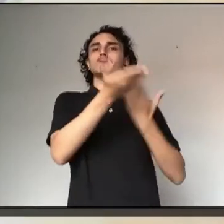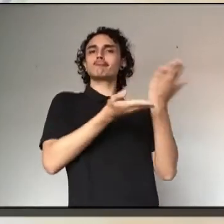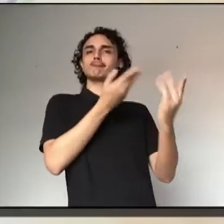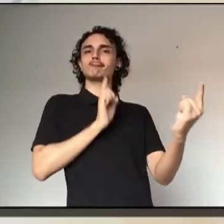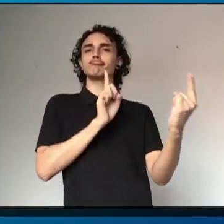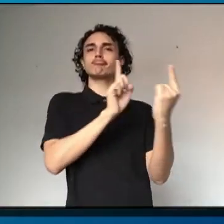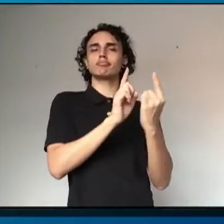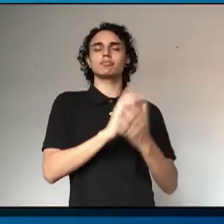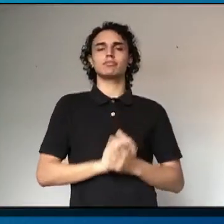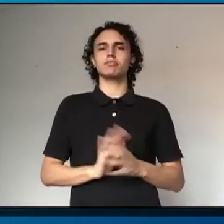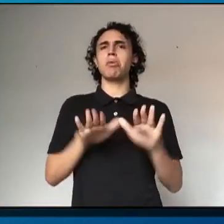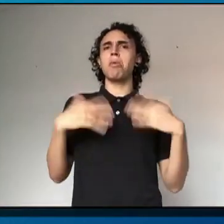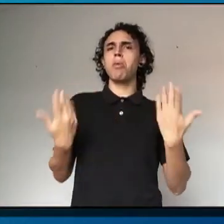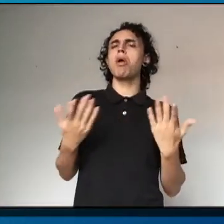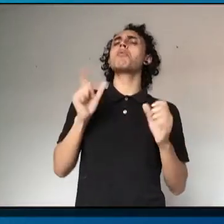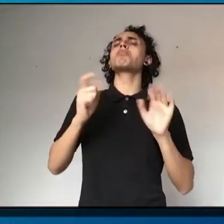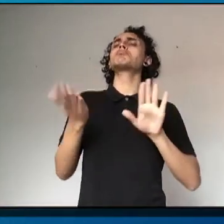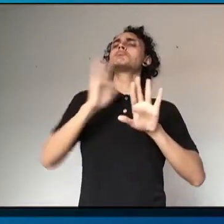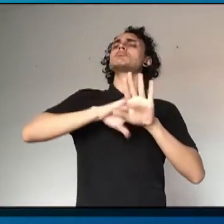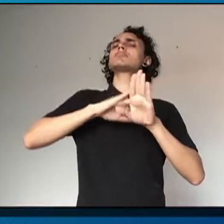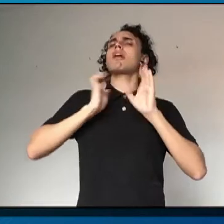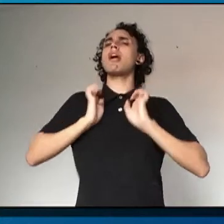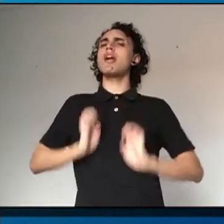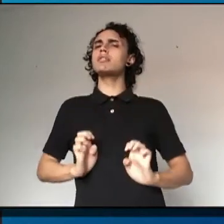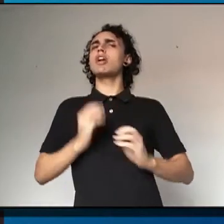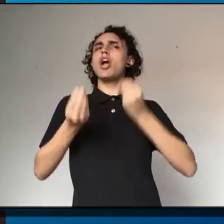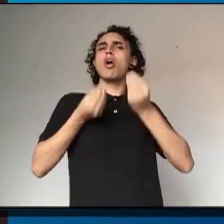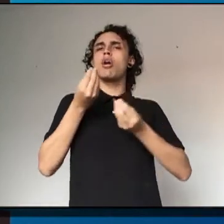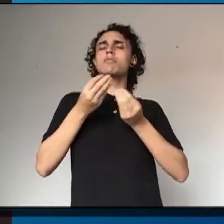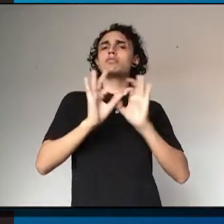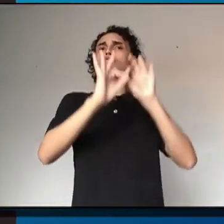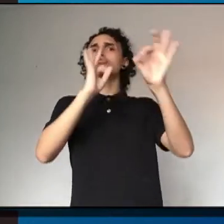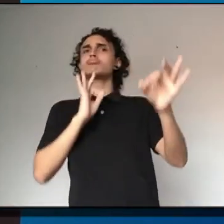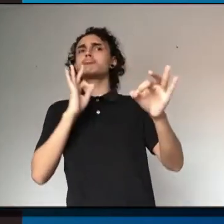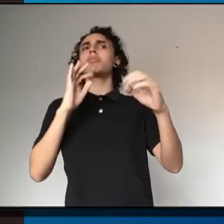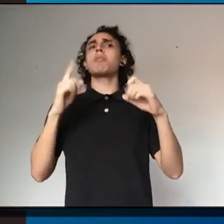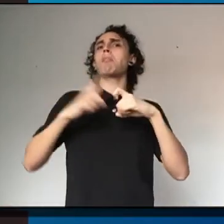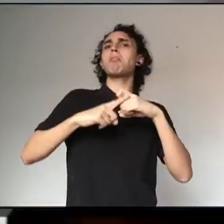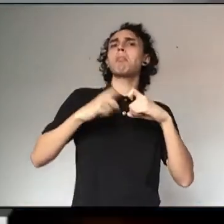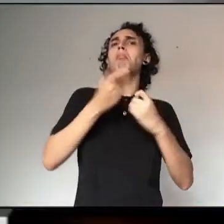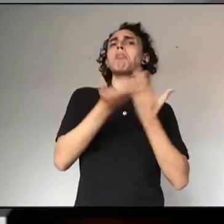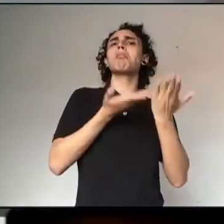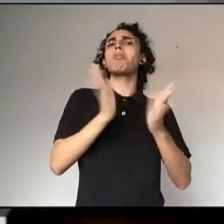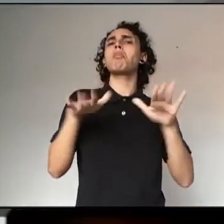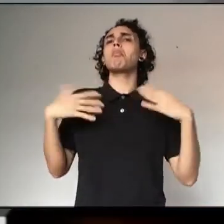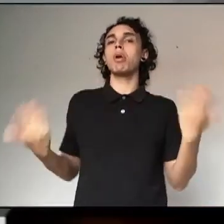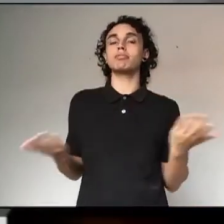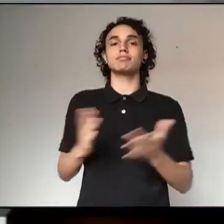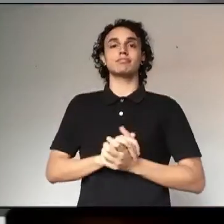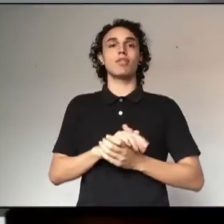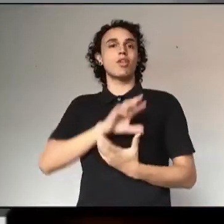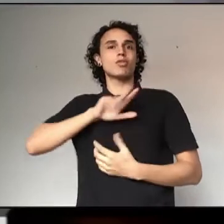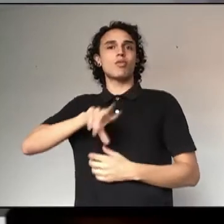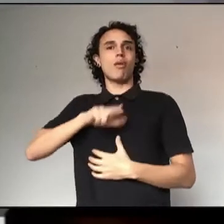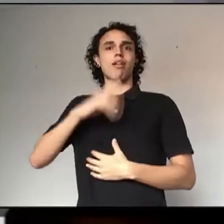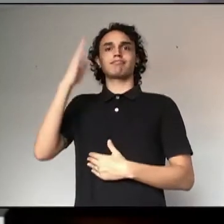atendimentos. Quais são as questões éticas envolvidas no atendimento médico à distância? Você não está ali presencial com o paciente,